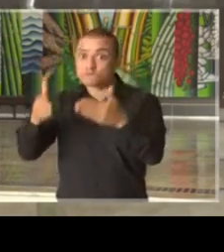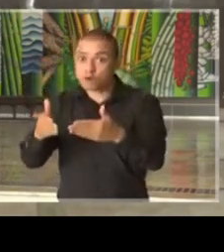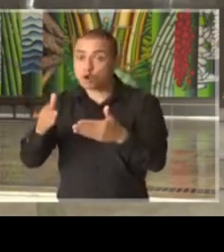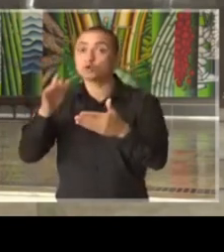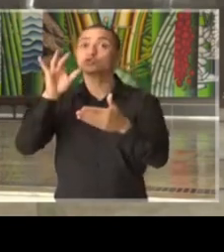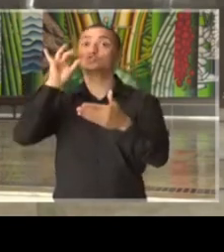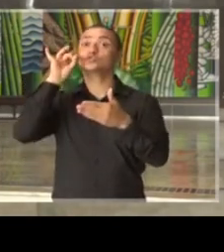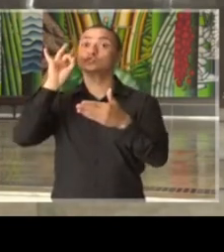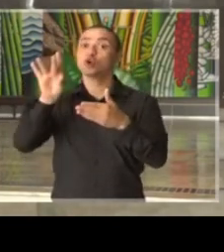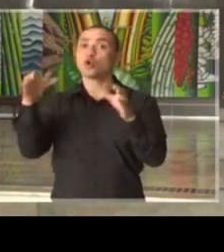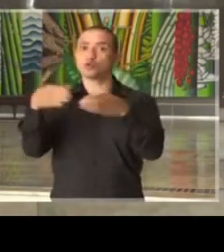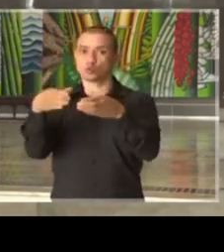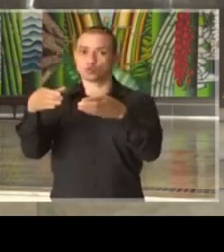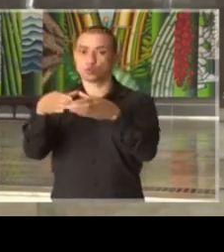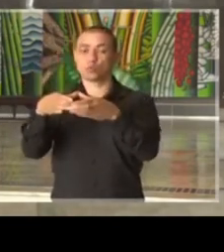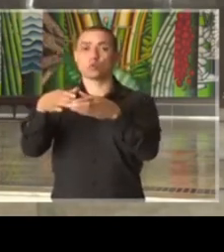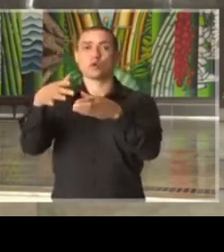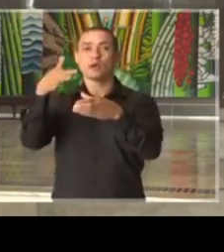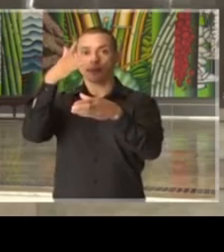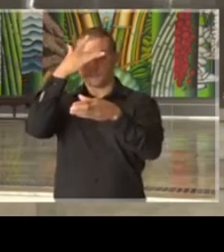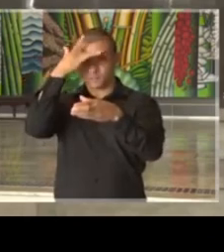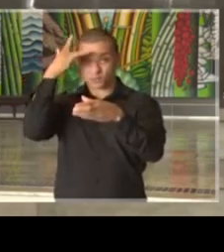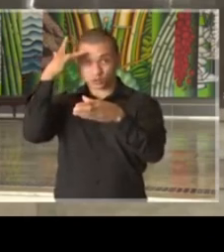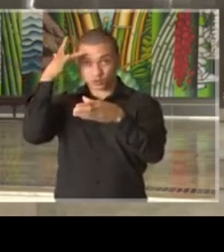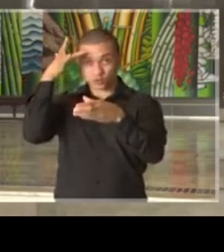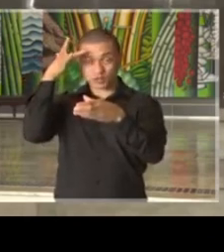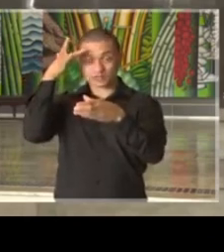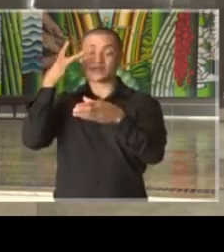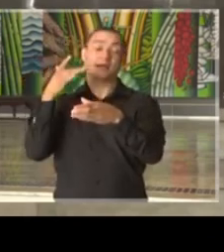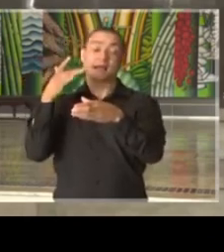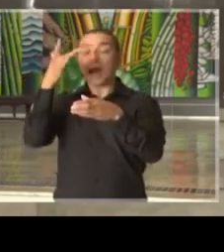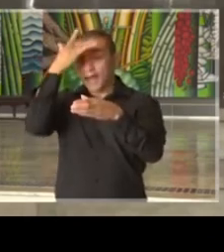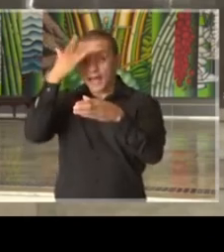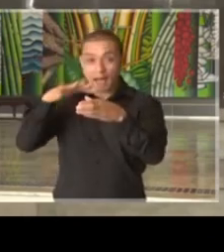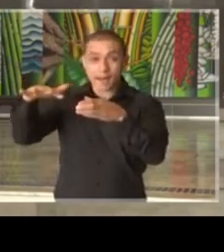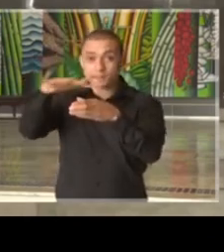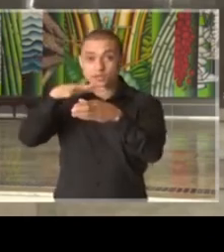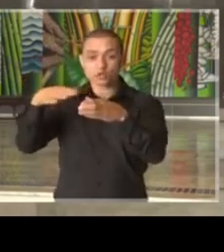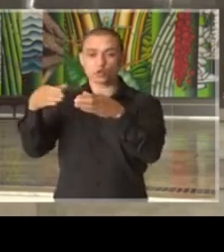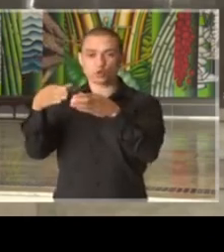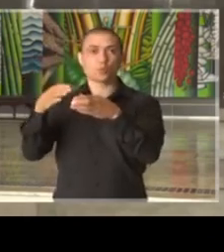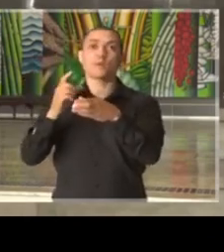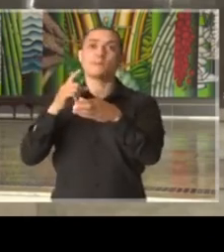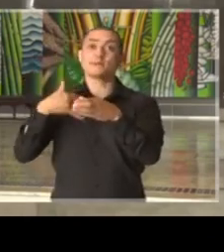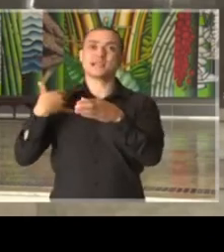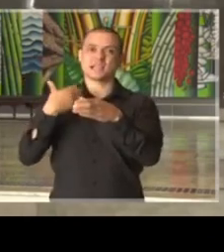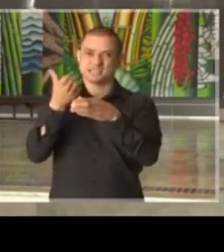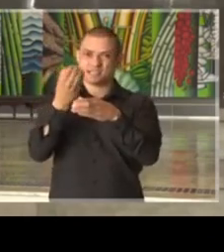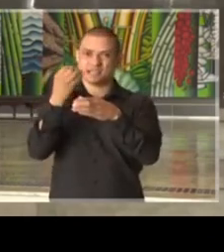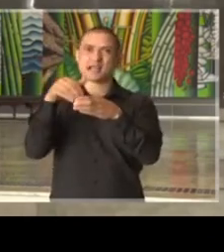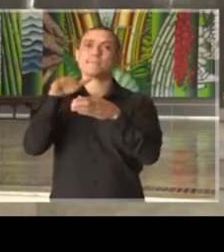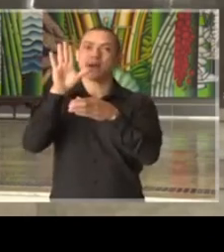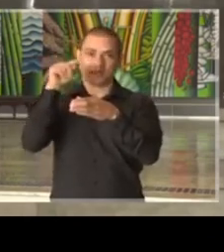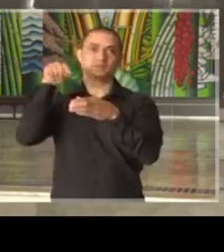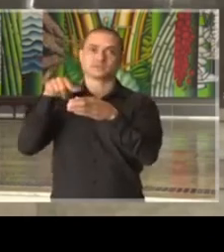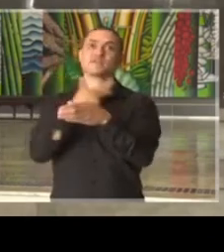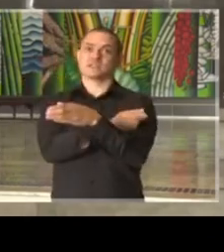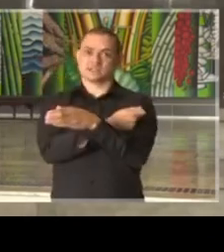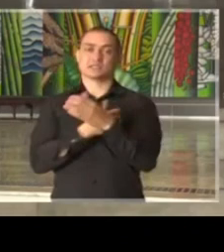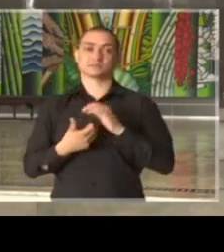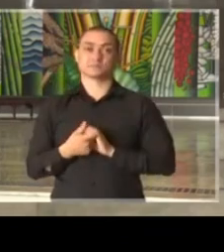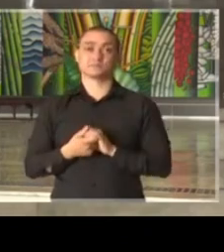vacinação para os pacientes ou as pessoas mais idosas, acima de 60 anos,